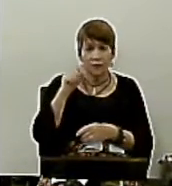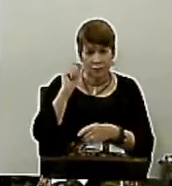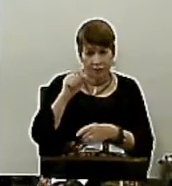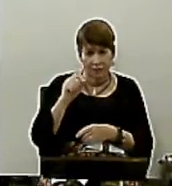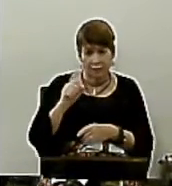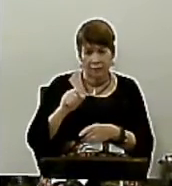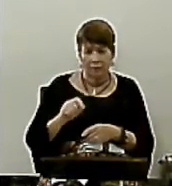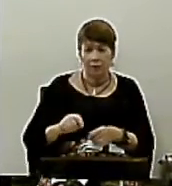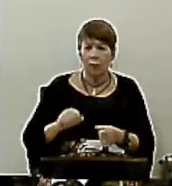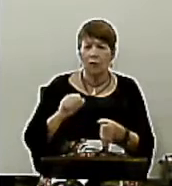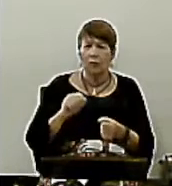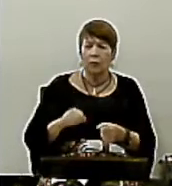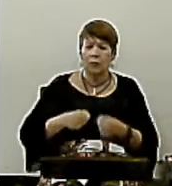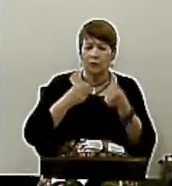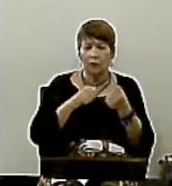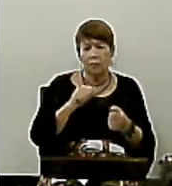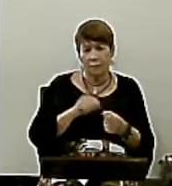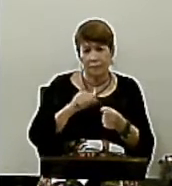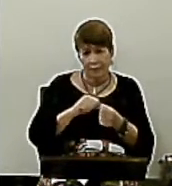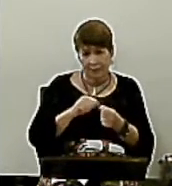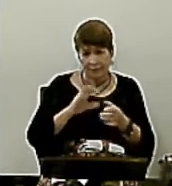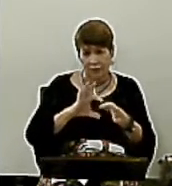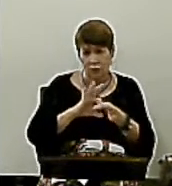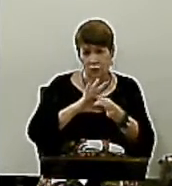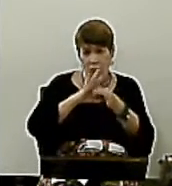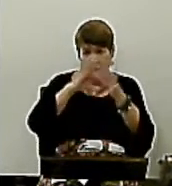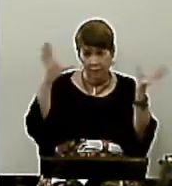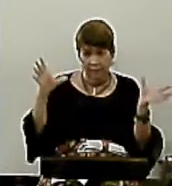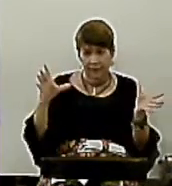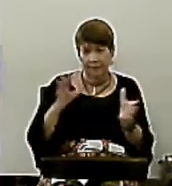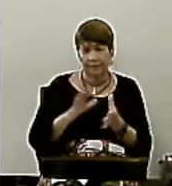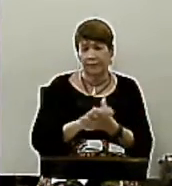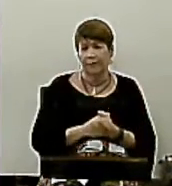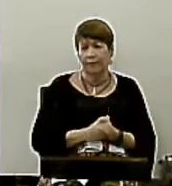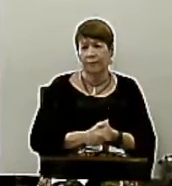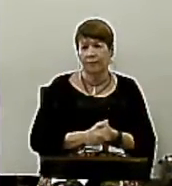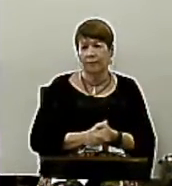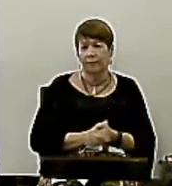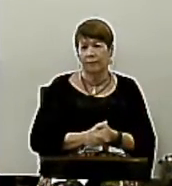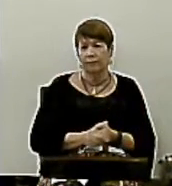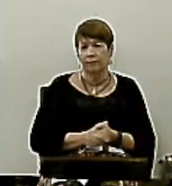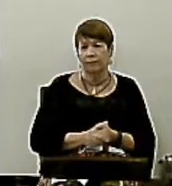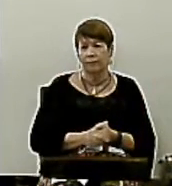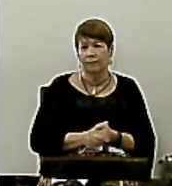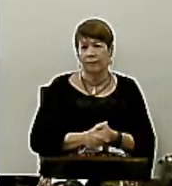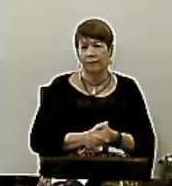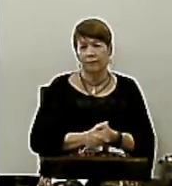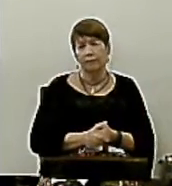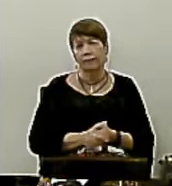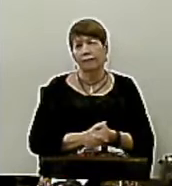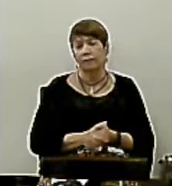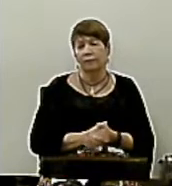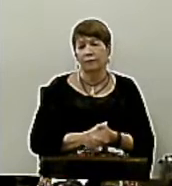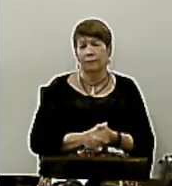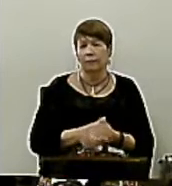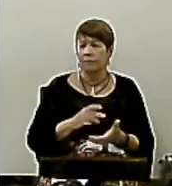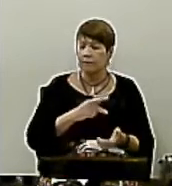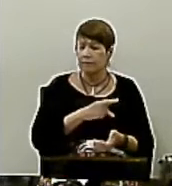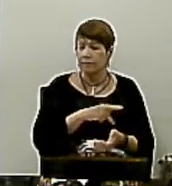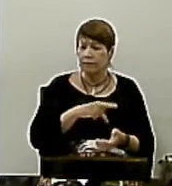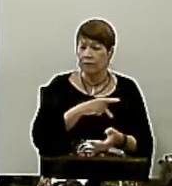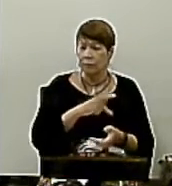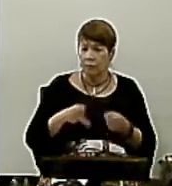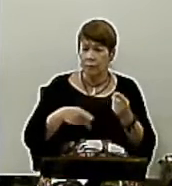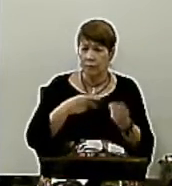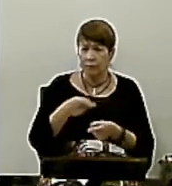estando livre dentro do cristianismo? A grande questão que Paulo vai levantar neste parágrafo,